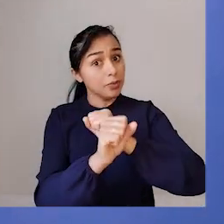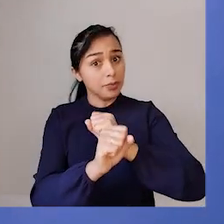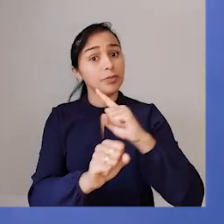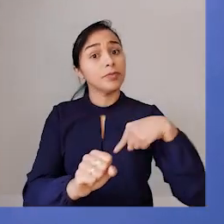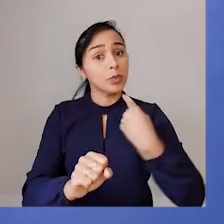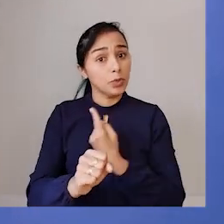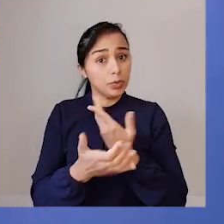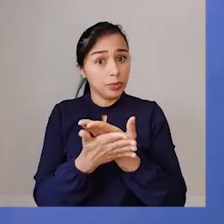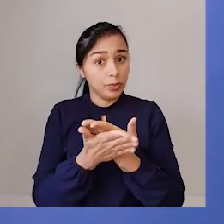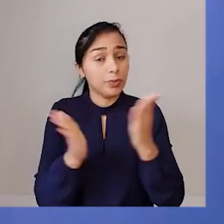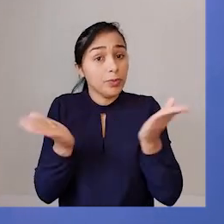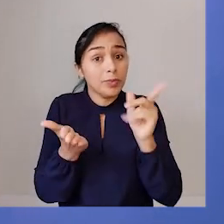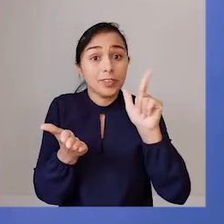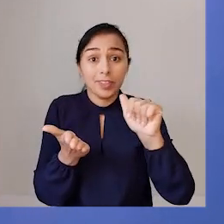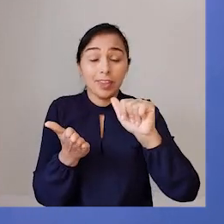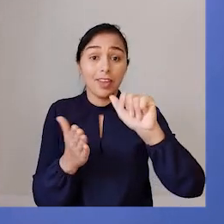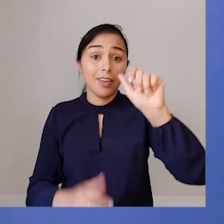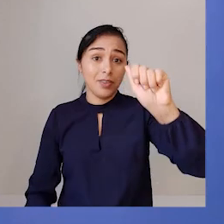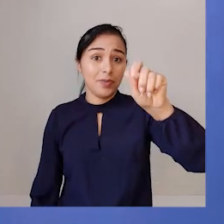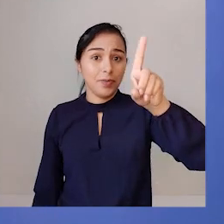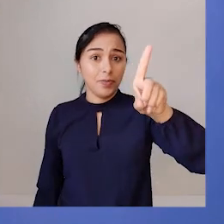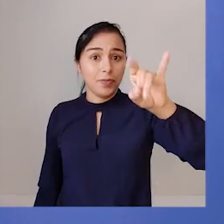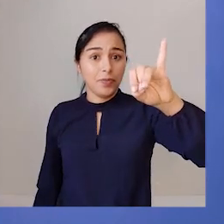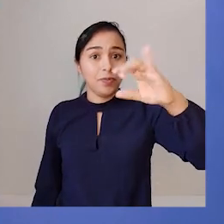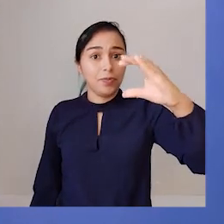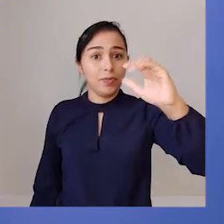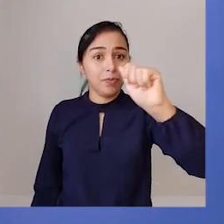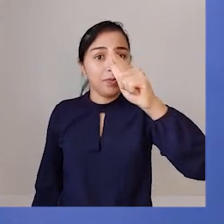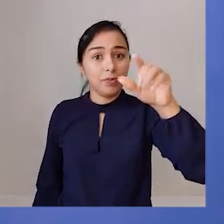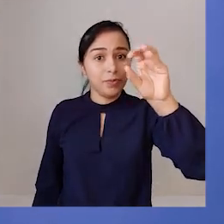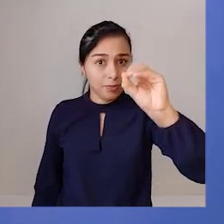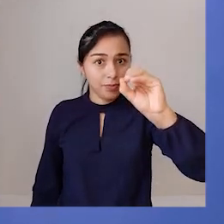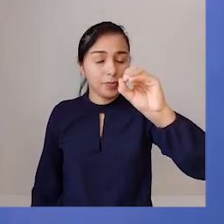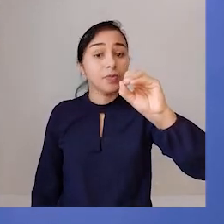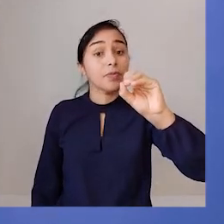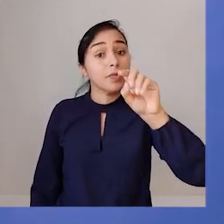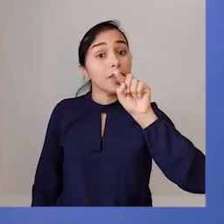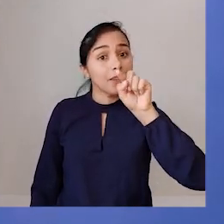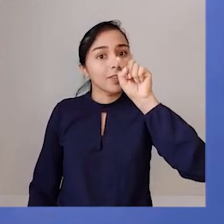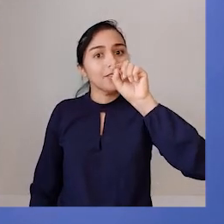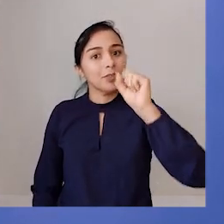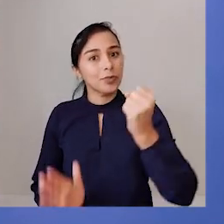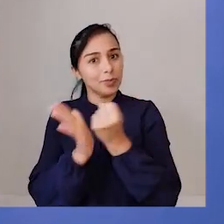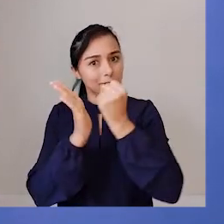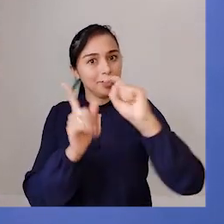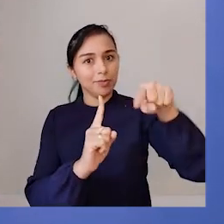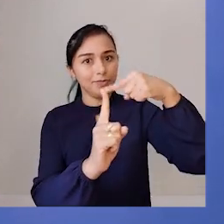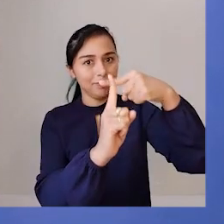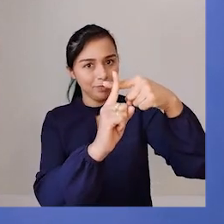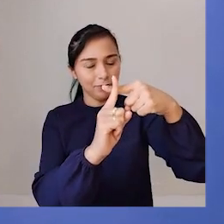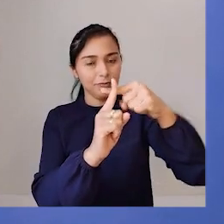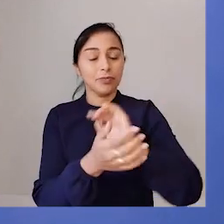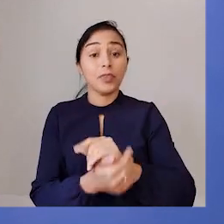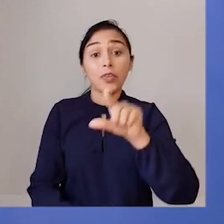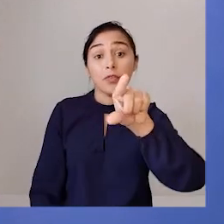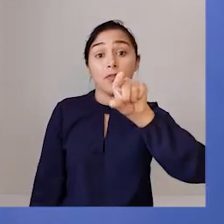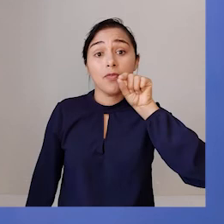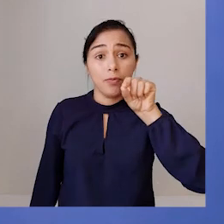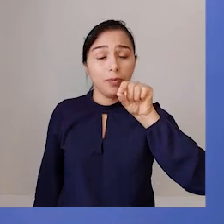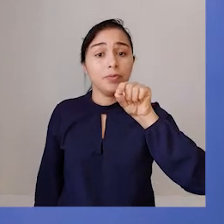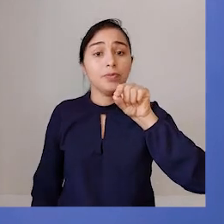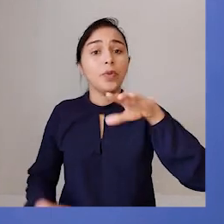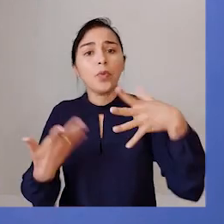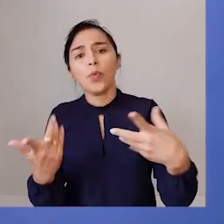nós estudamos, que foi a operação de adição. Vai clicar no símbolo da adição e você vai selecionar